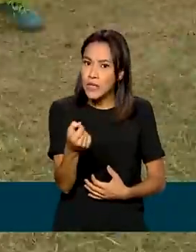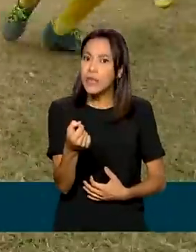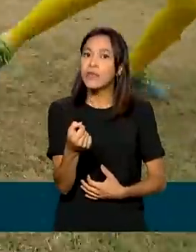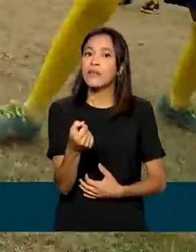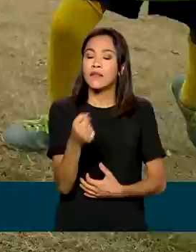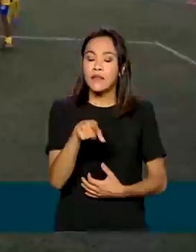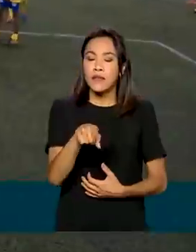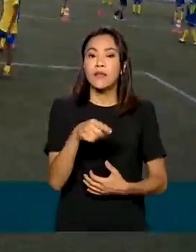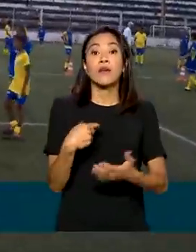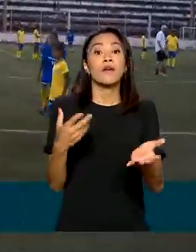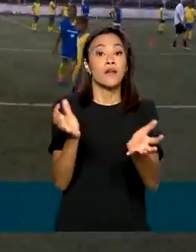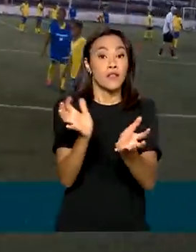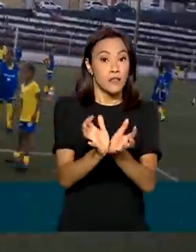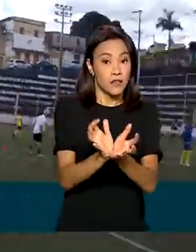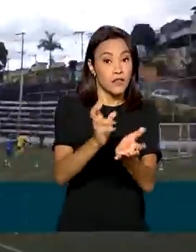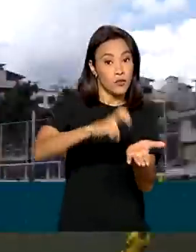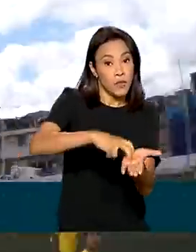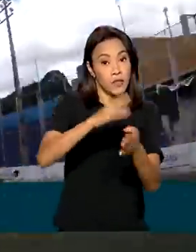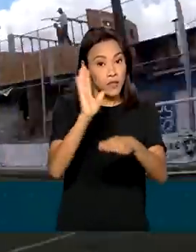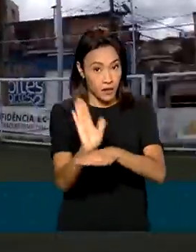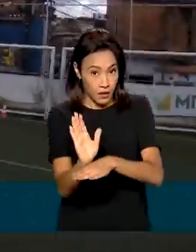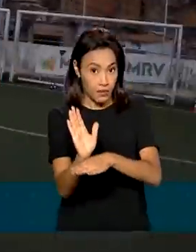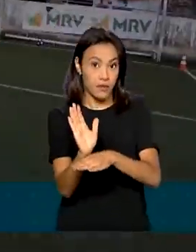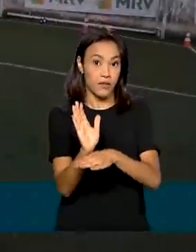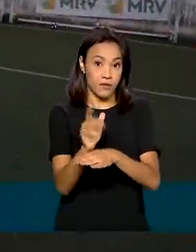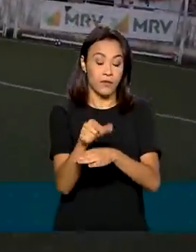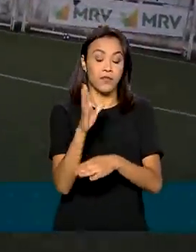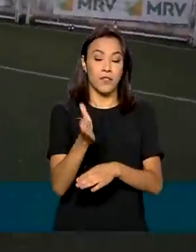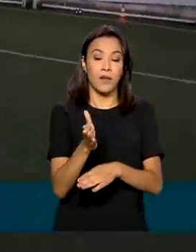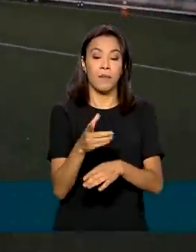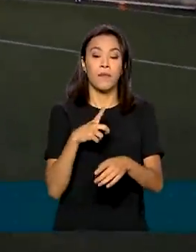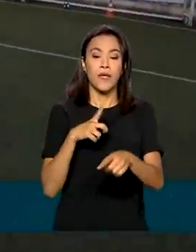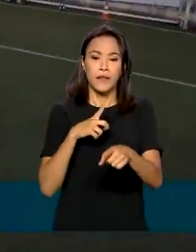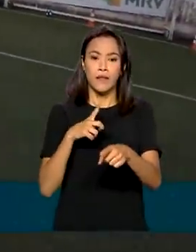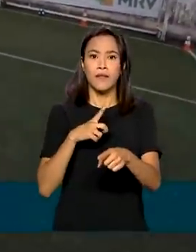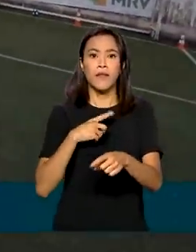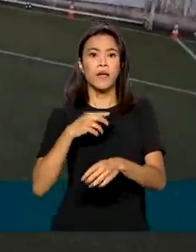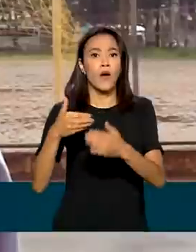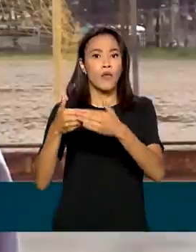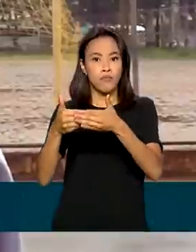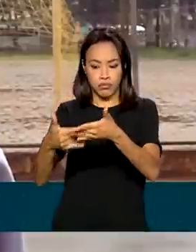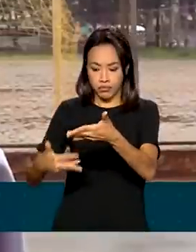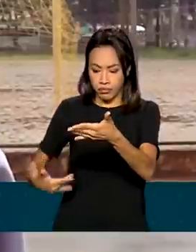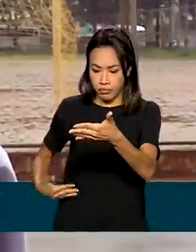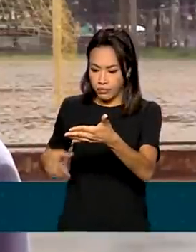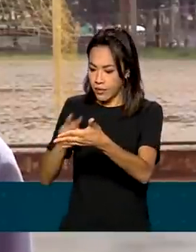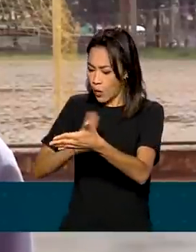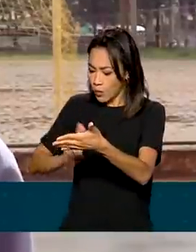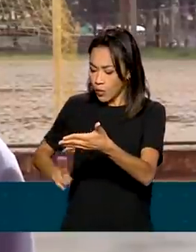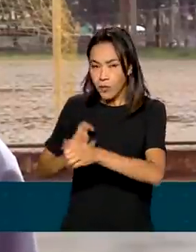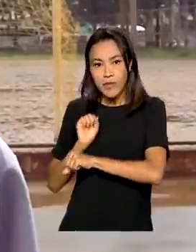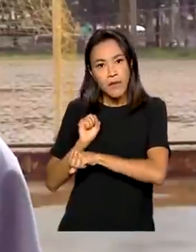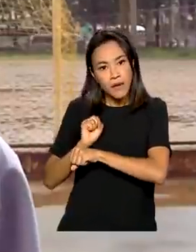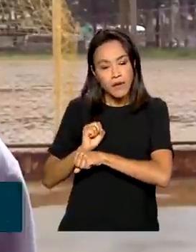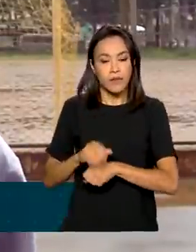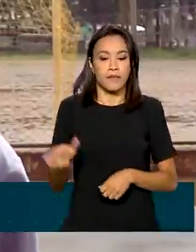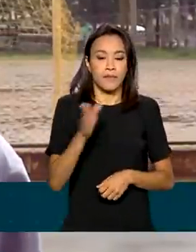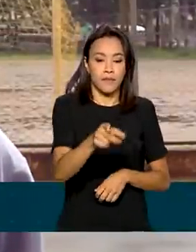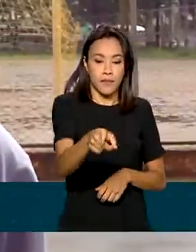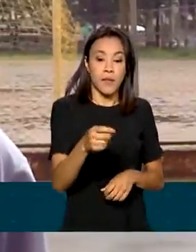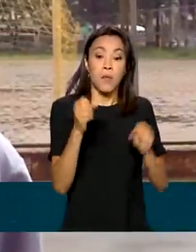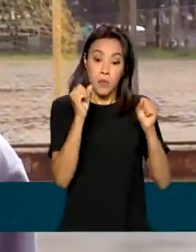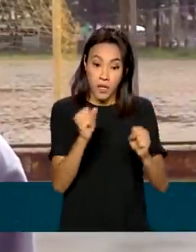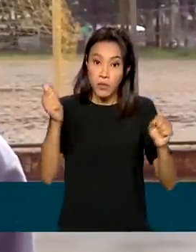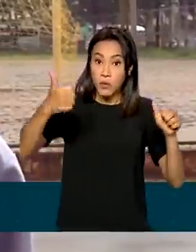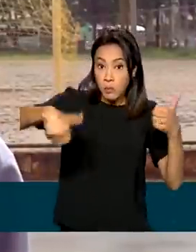em seis turmas, de manhã e à tarde. Inclusive, já tem até lista de espera. Podemos mudar a história